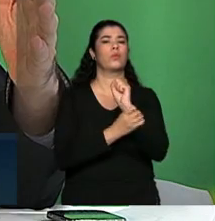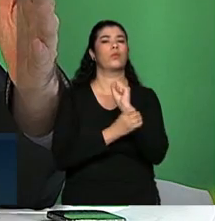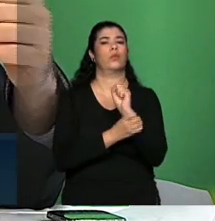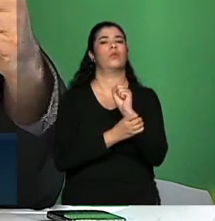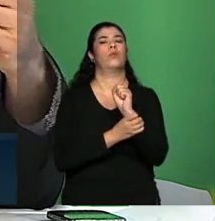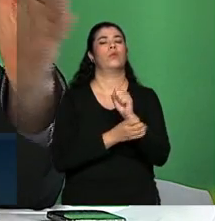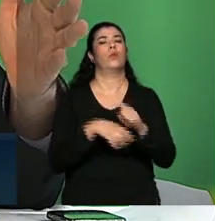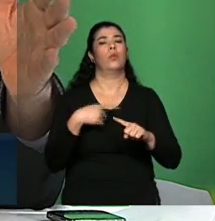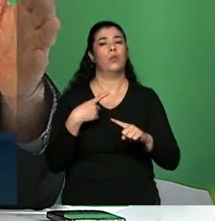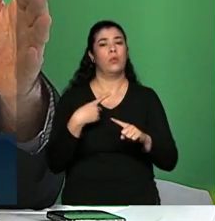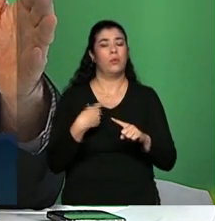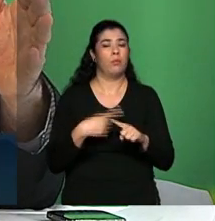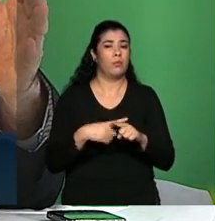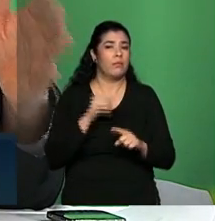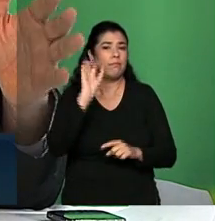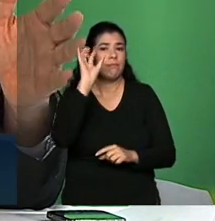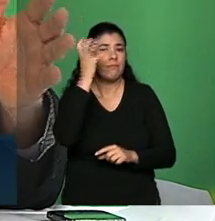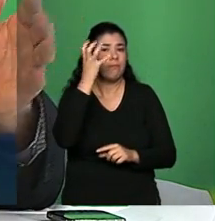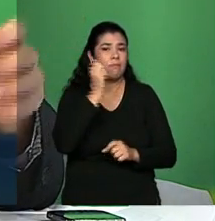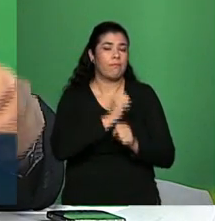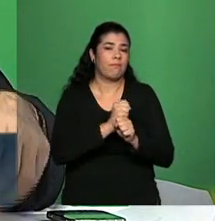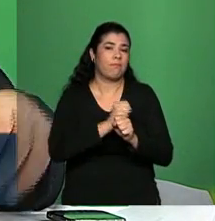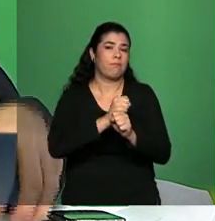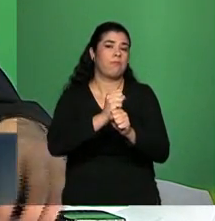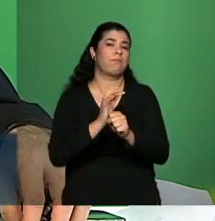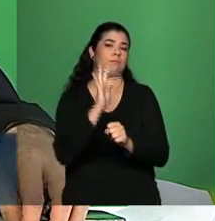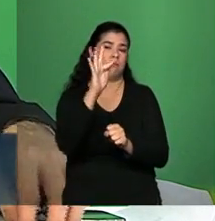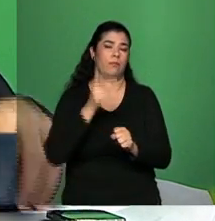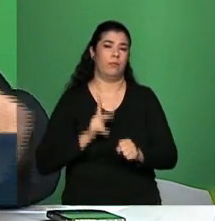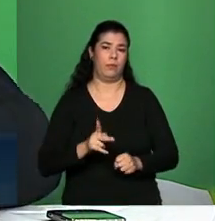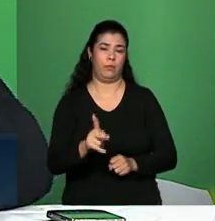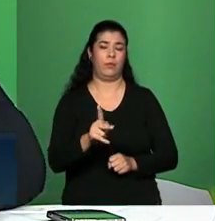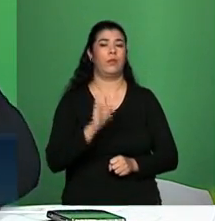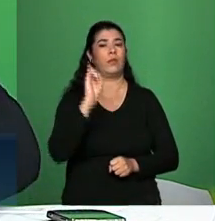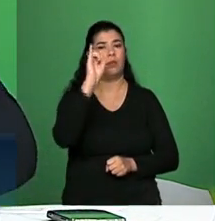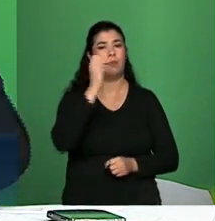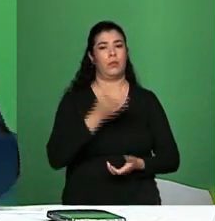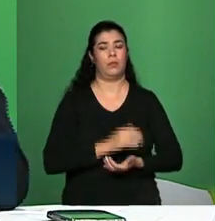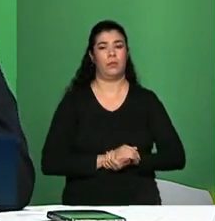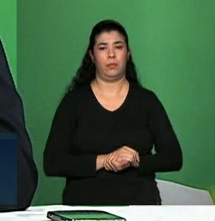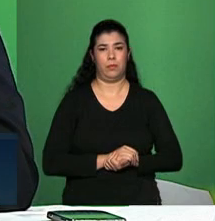tempo que ela estiver valendo e isso que é importante